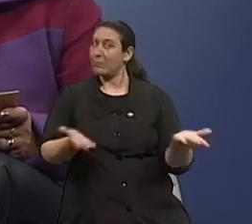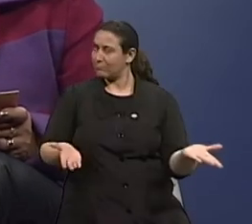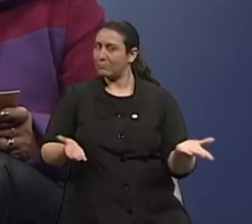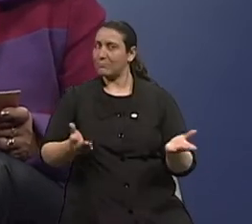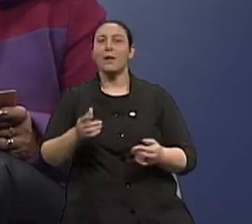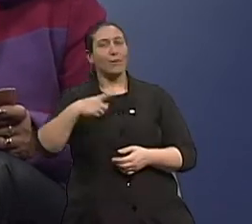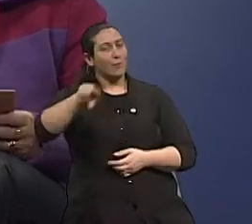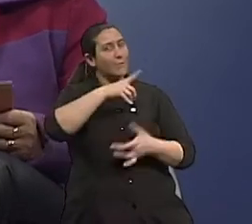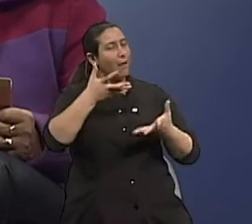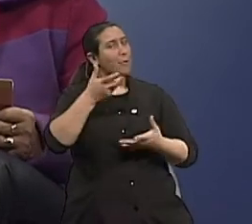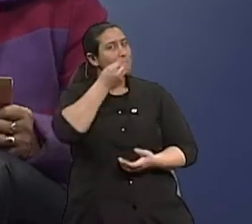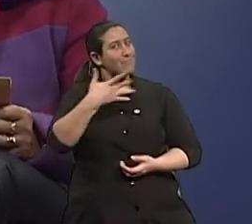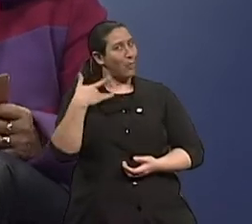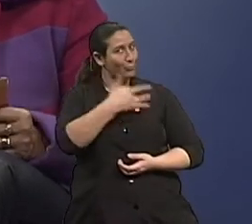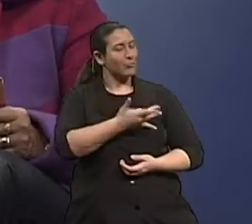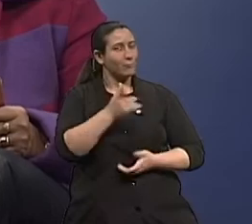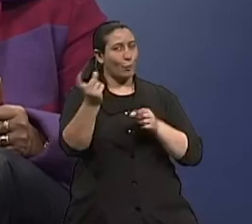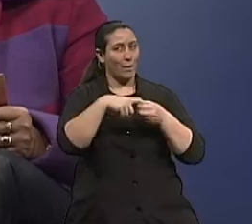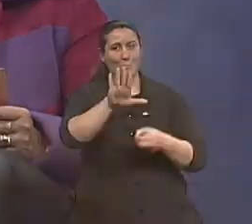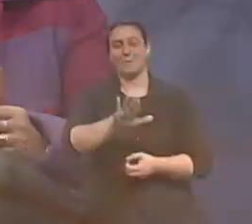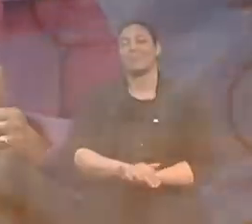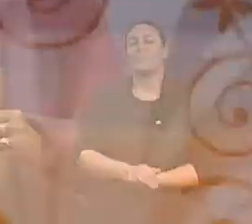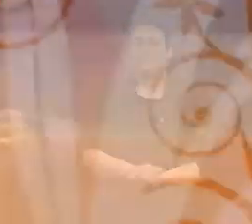E a gente quer que cheguem muito bem. Já voltamos.